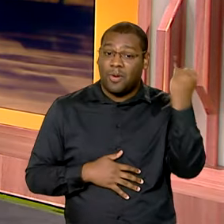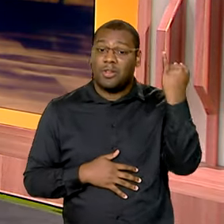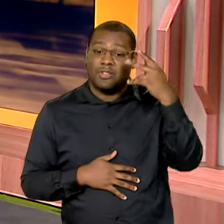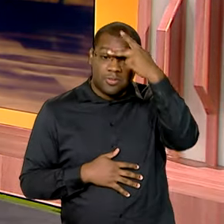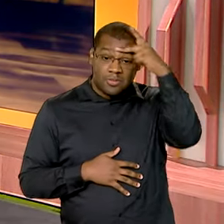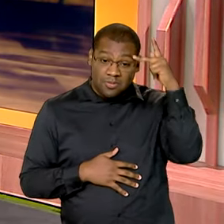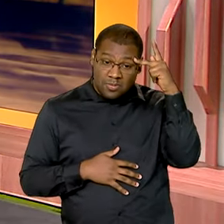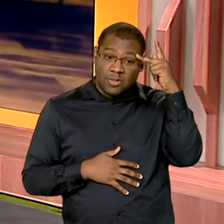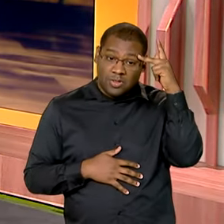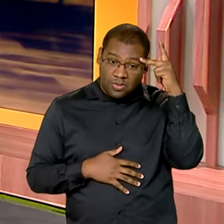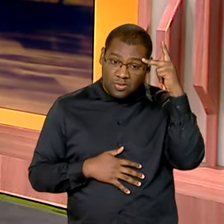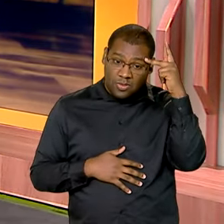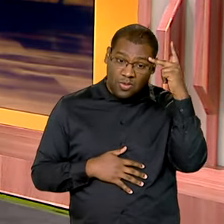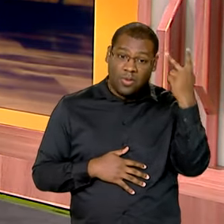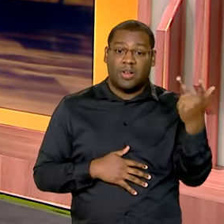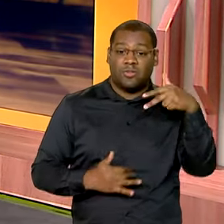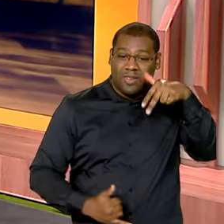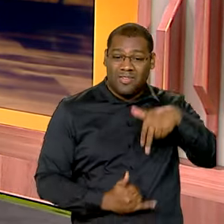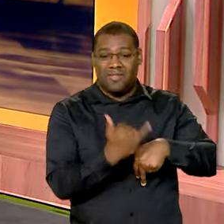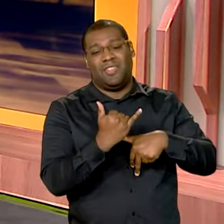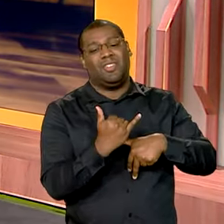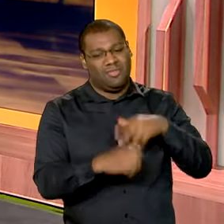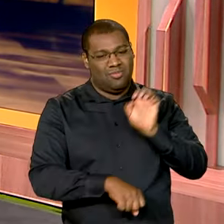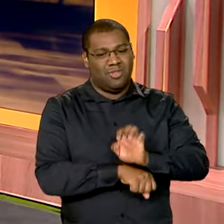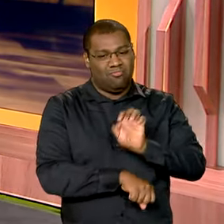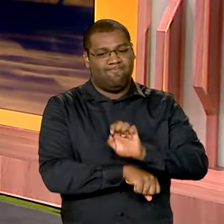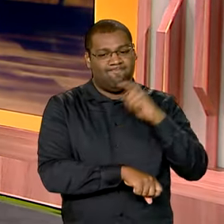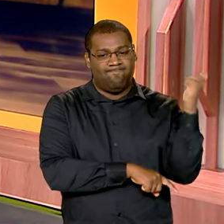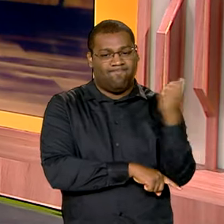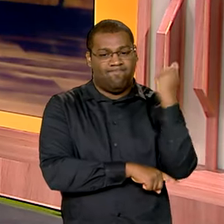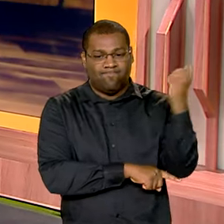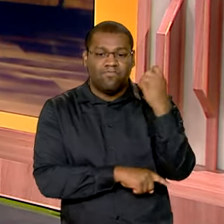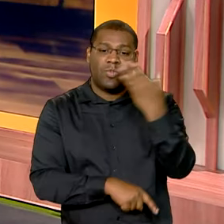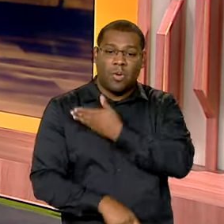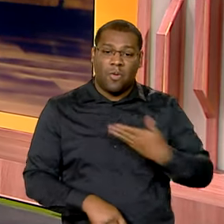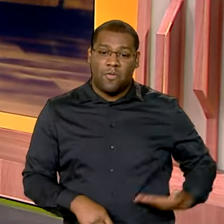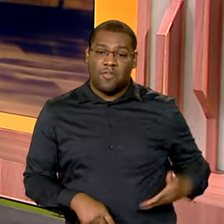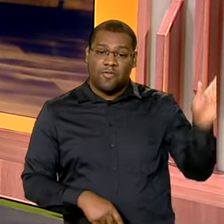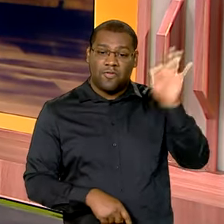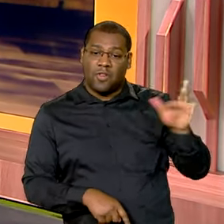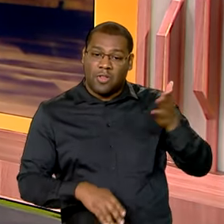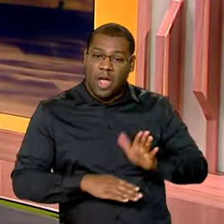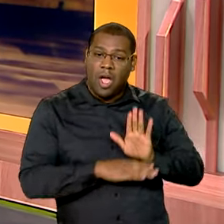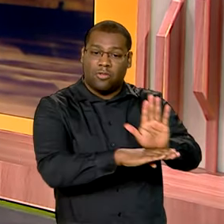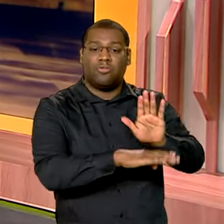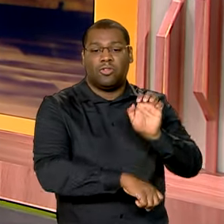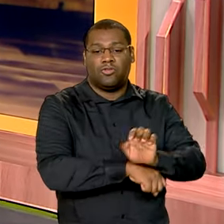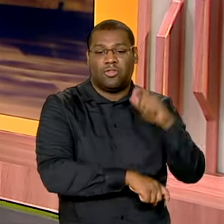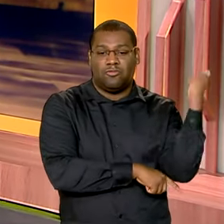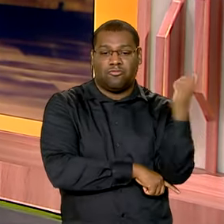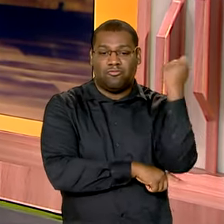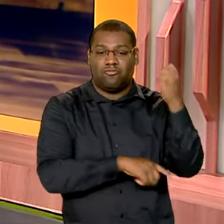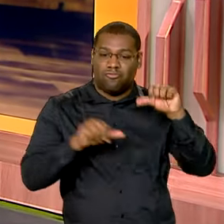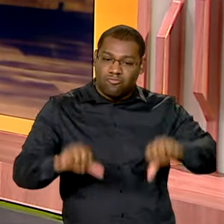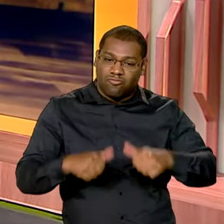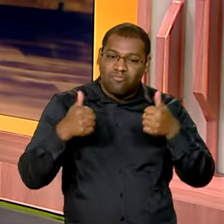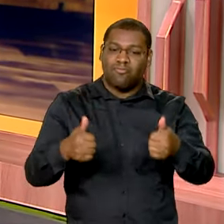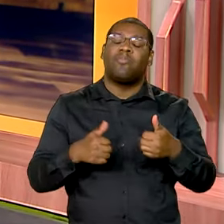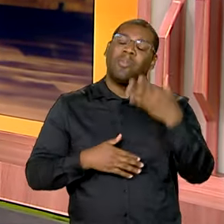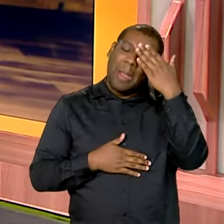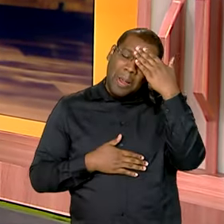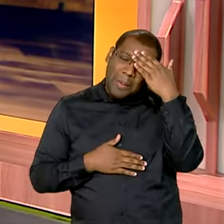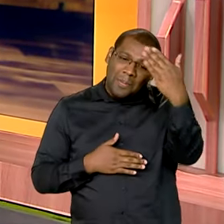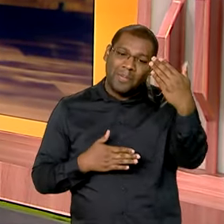que estão passando por essa situação complicadíssima no Rio Grande do Sul, para a gente tentar reerguer esse Estado. Muito obrigada pela sua